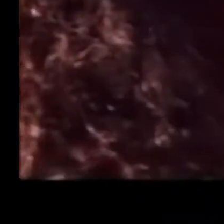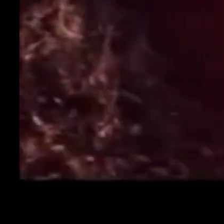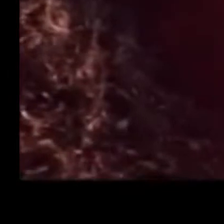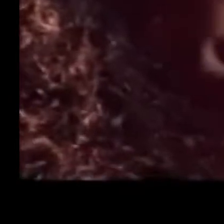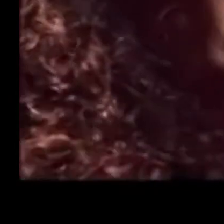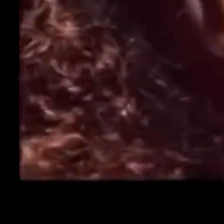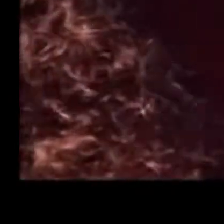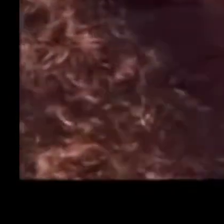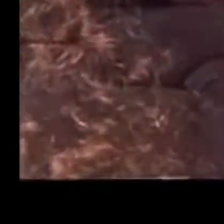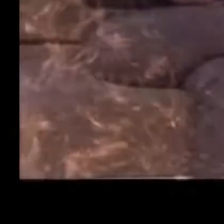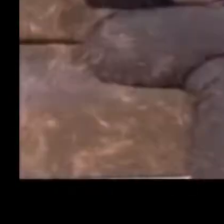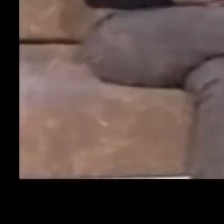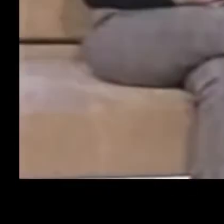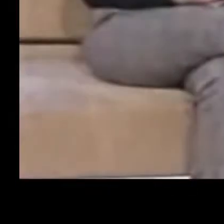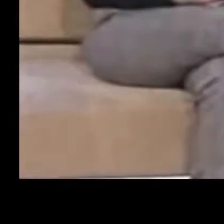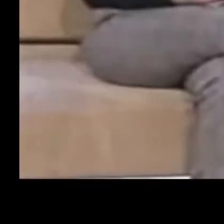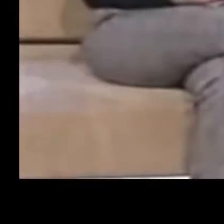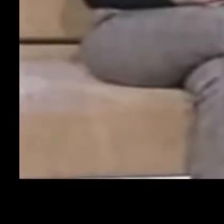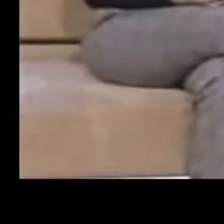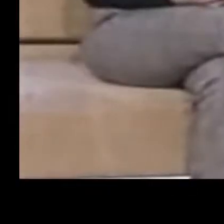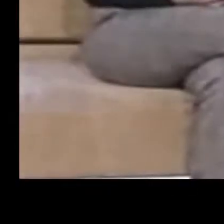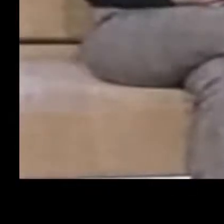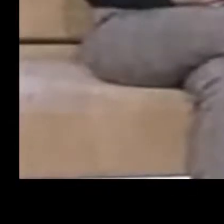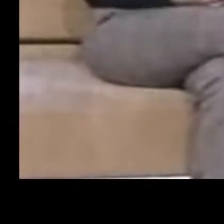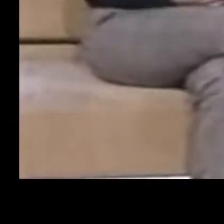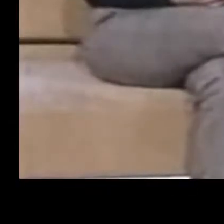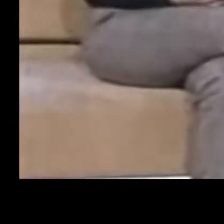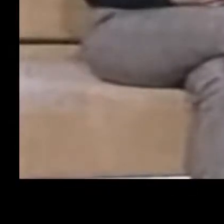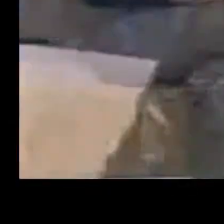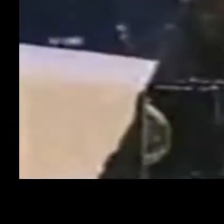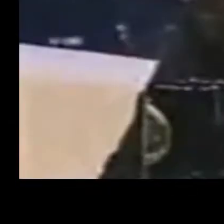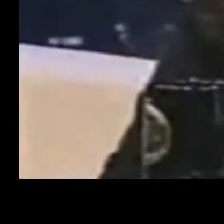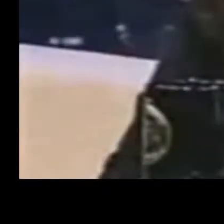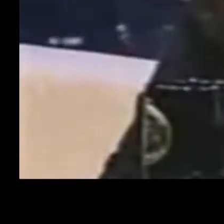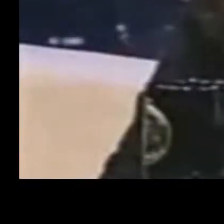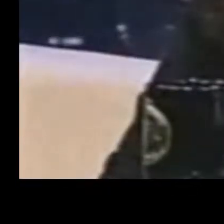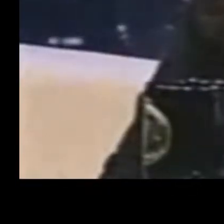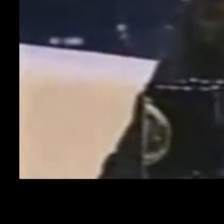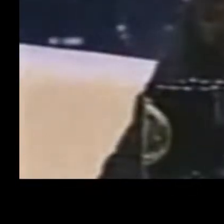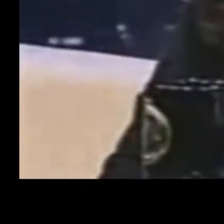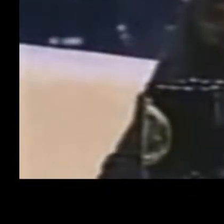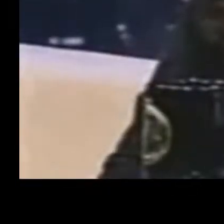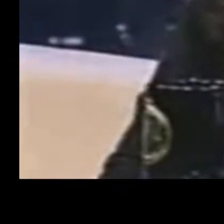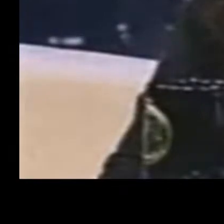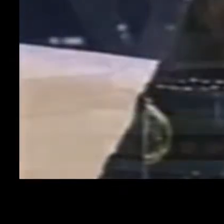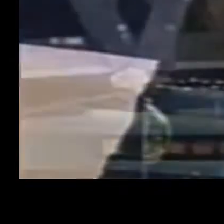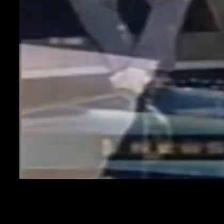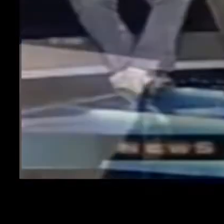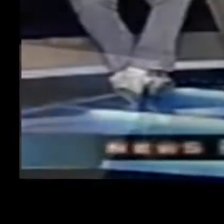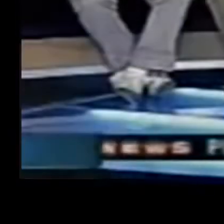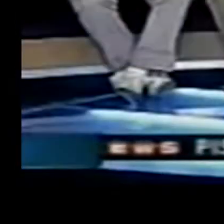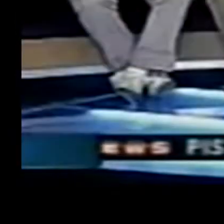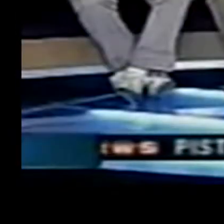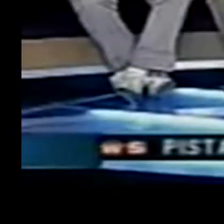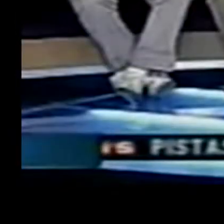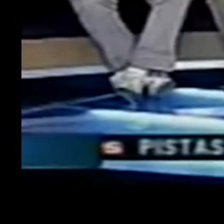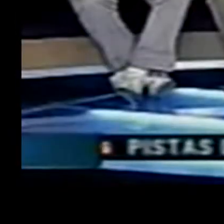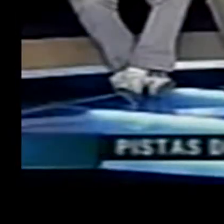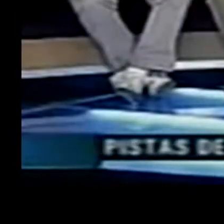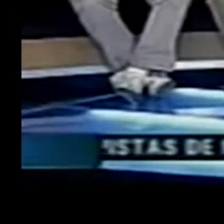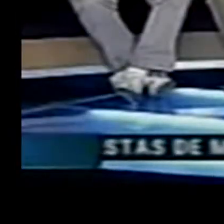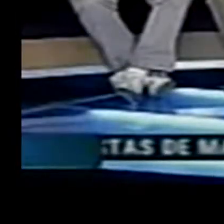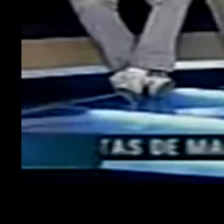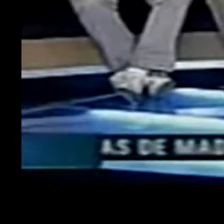em vários outros programas de TV, e assim, são várias... Você é da